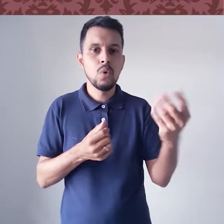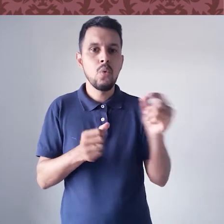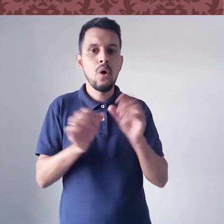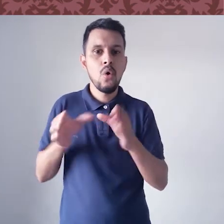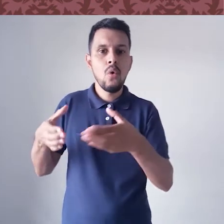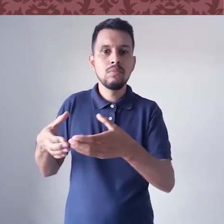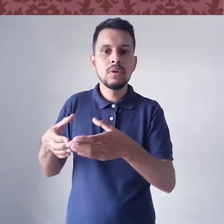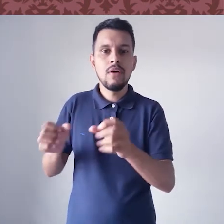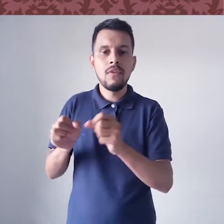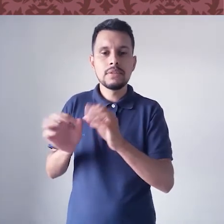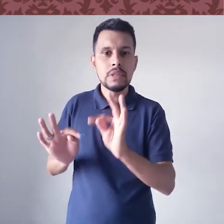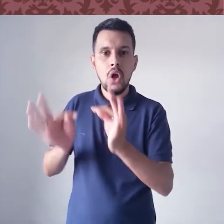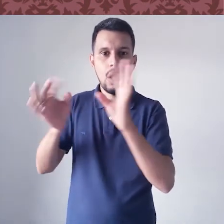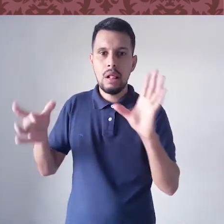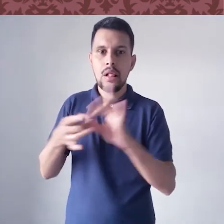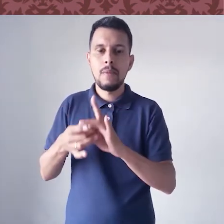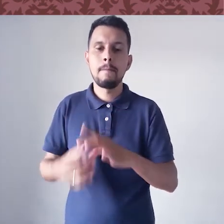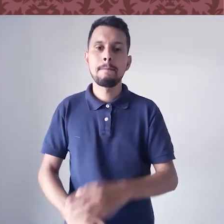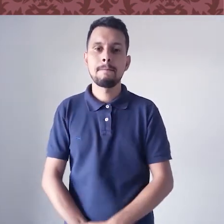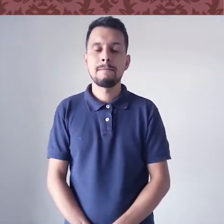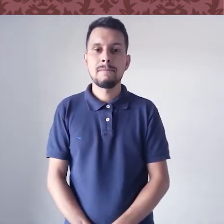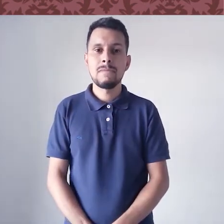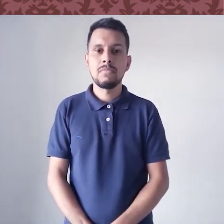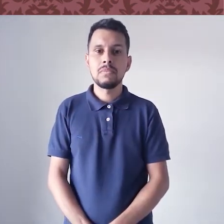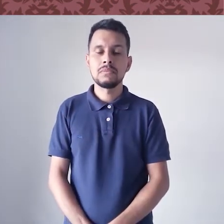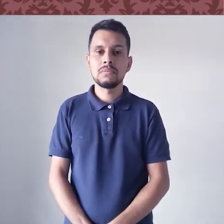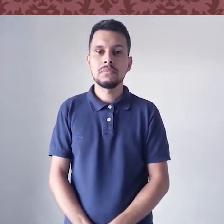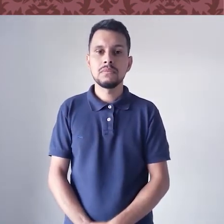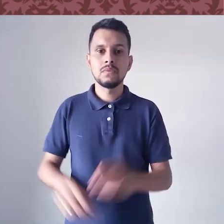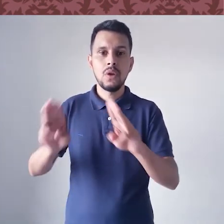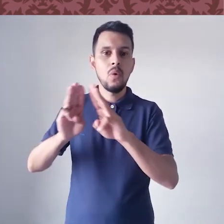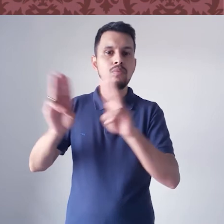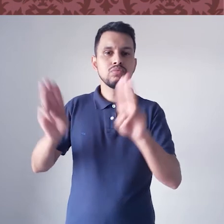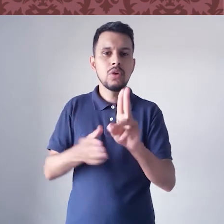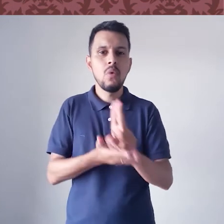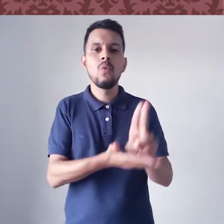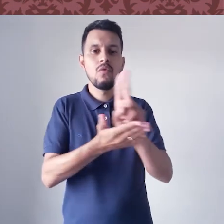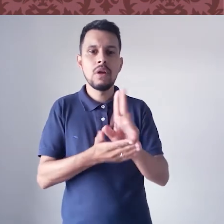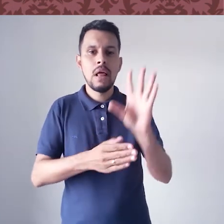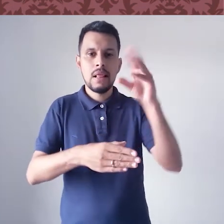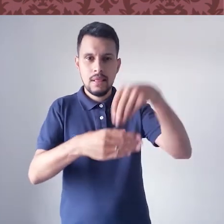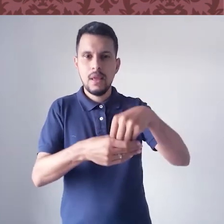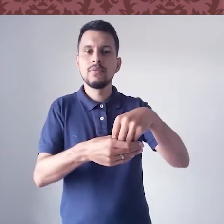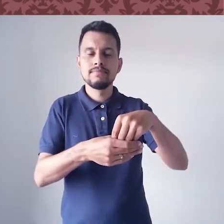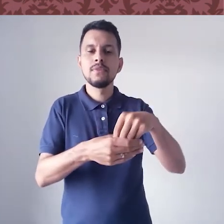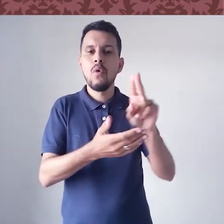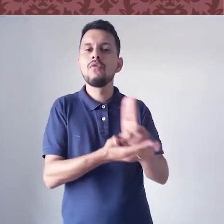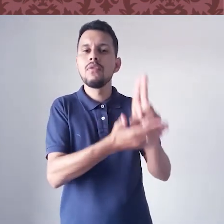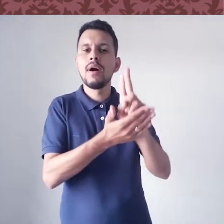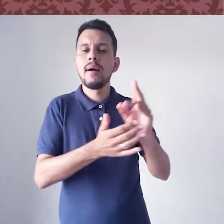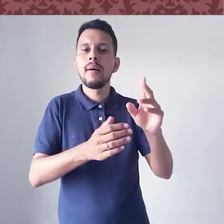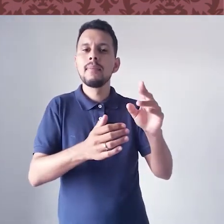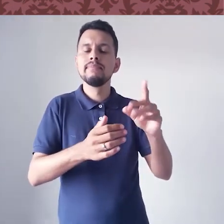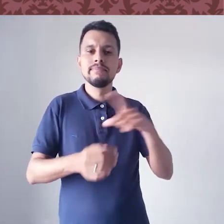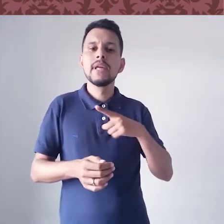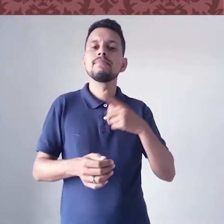atrativo para uma comunidade que cada vez está mais tecnológica. Os museus universitários dentro das grandes universidades